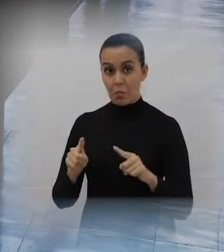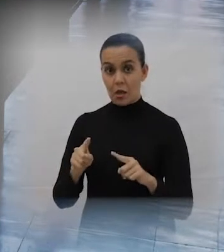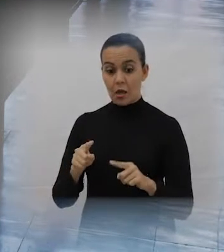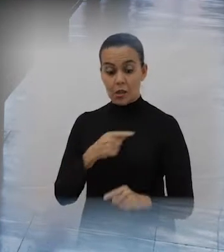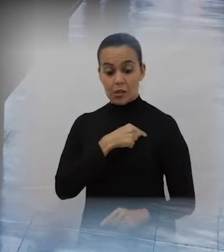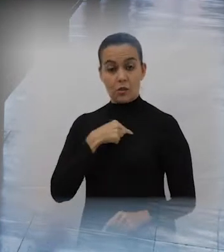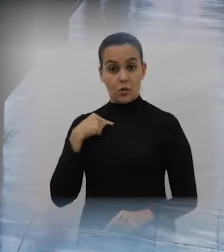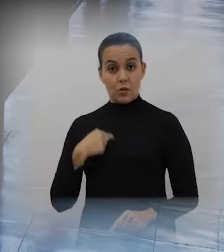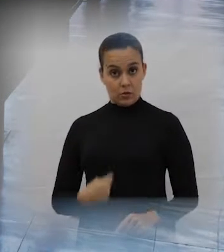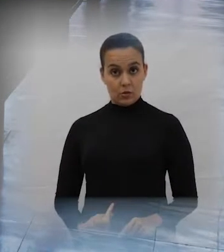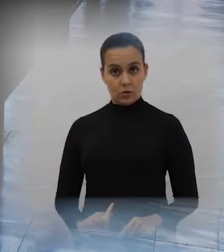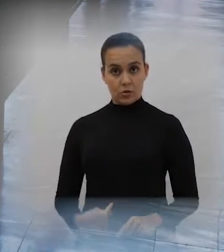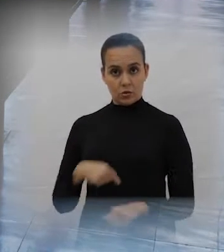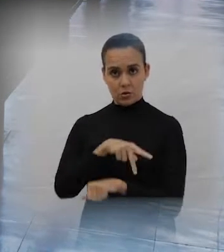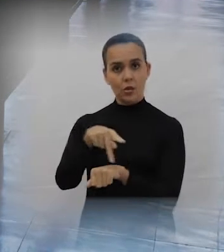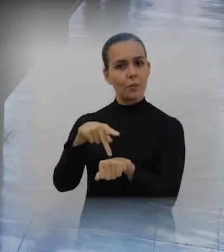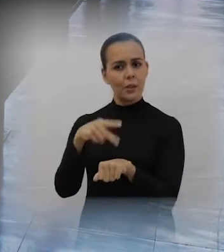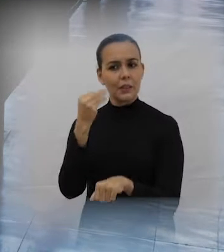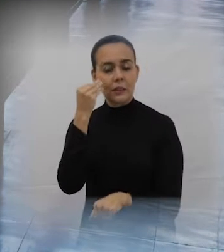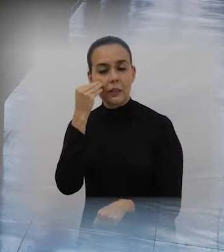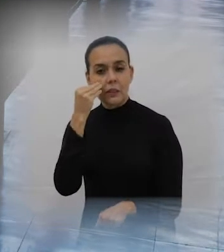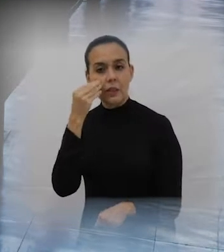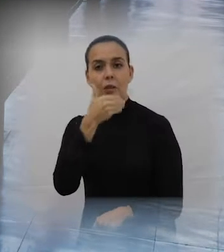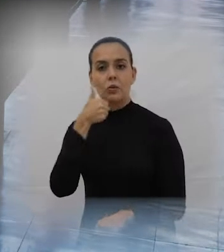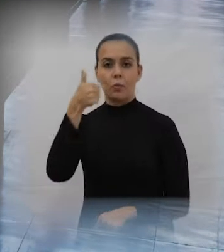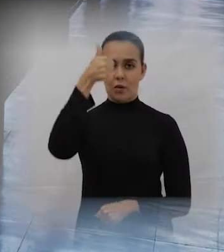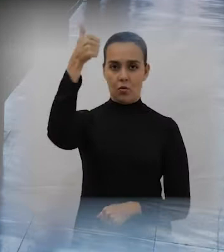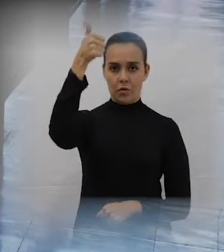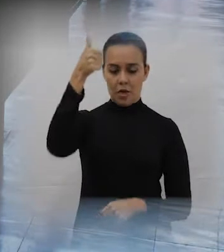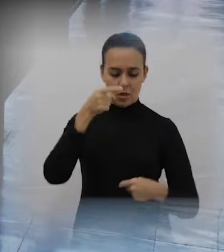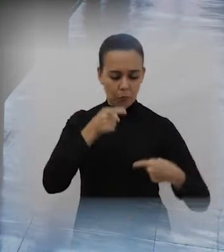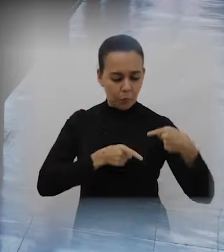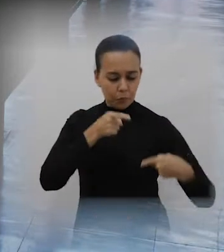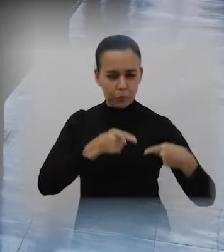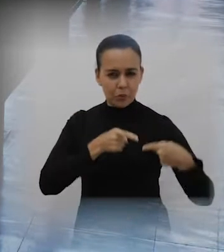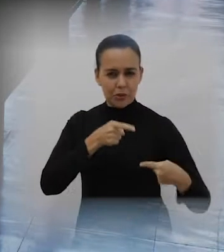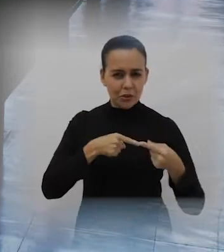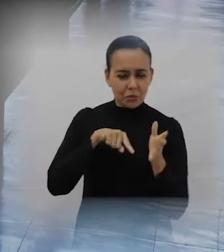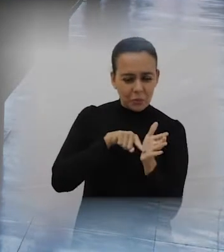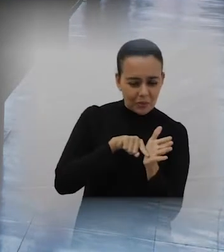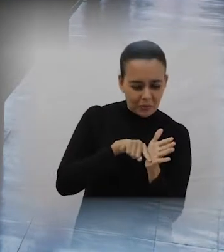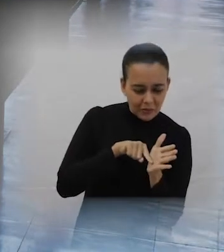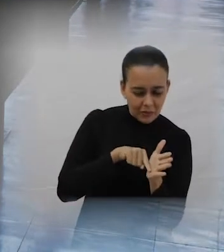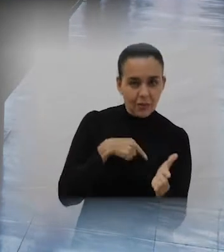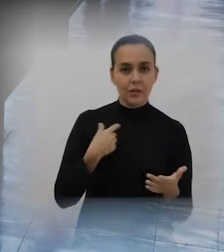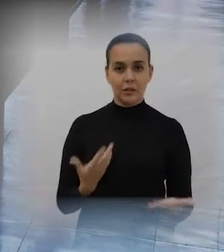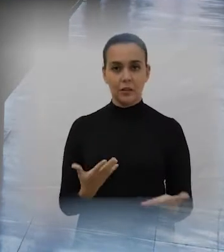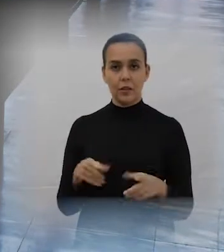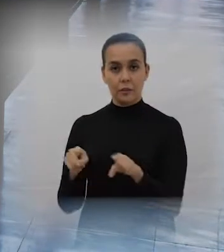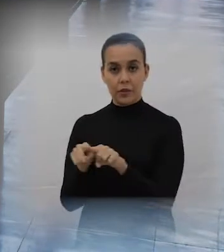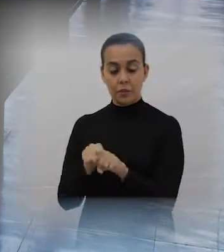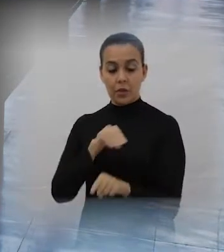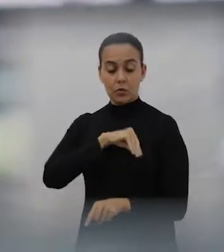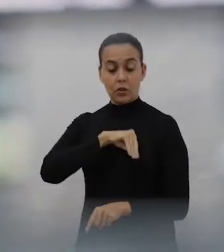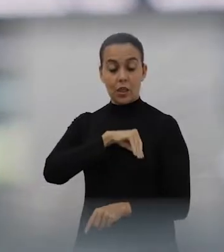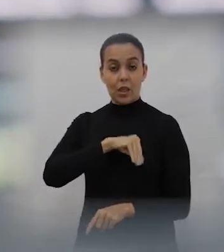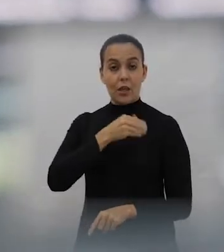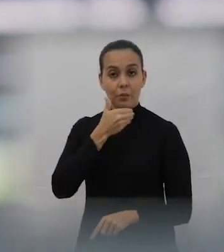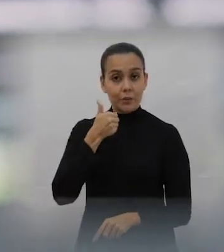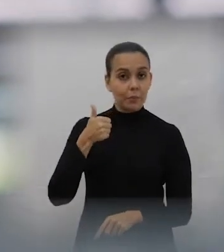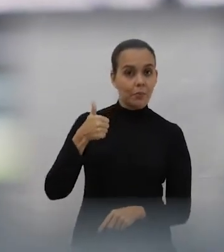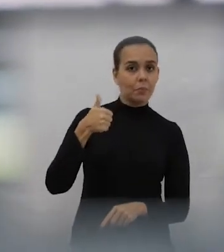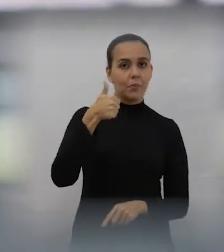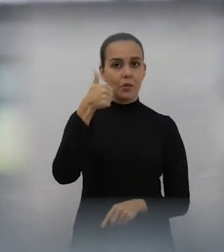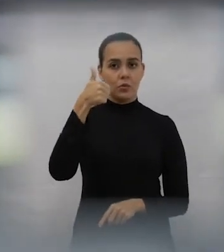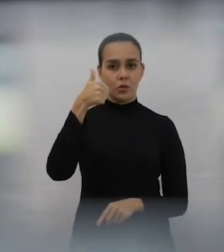E os salários chineses subiram muito. Hoje, também, tem estudos mostrando, por exemplo, que os salários médios urbanos na China são maiores do que no México. O